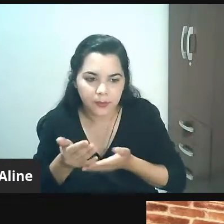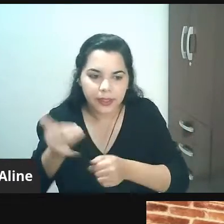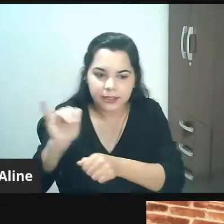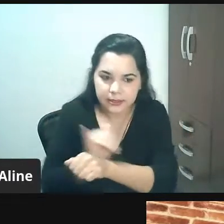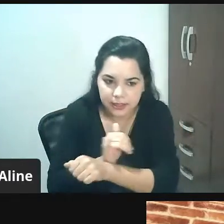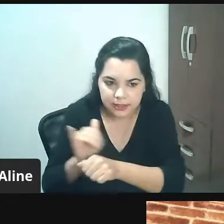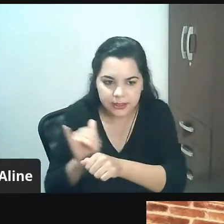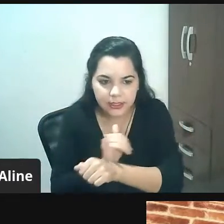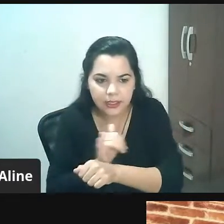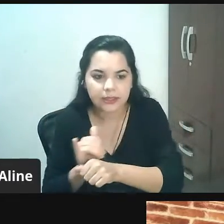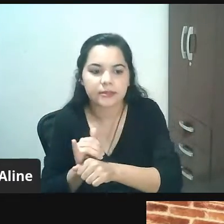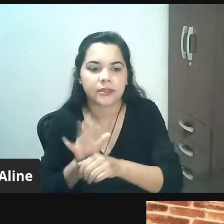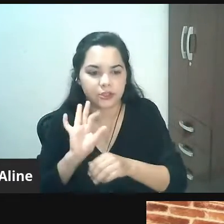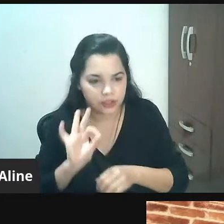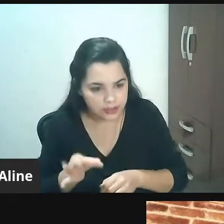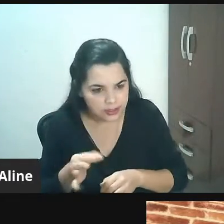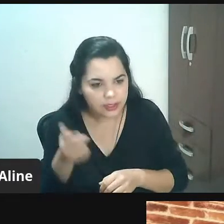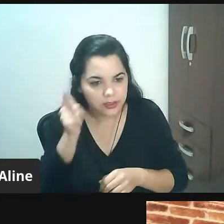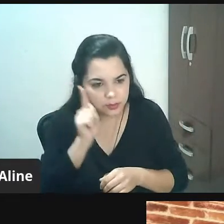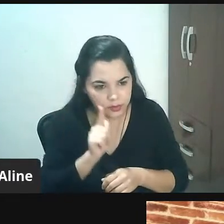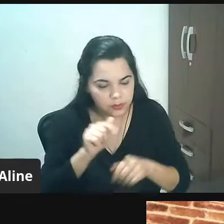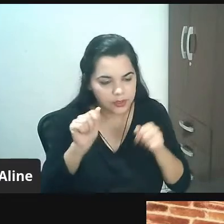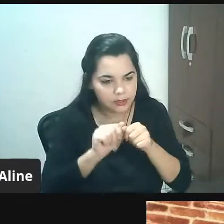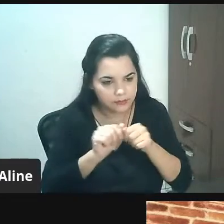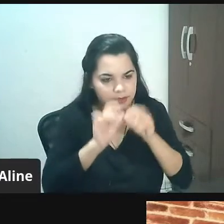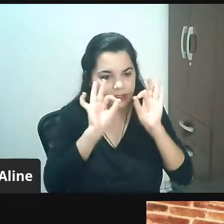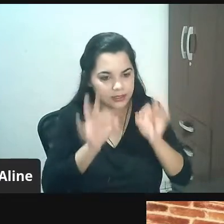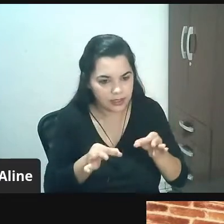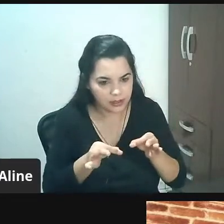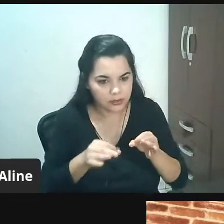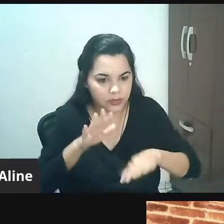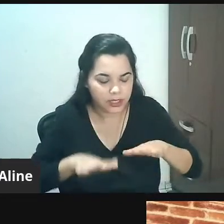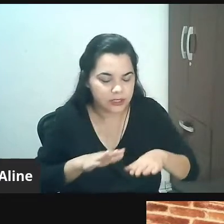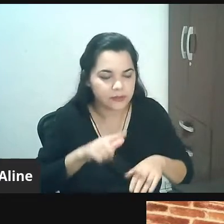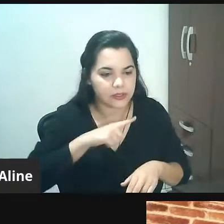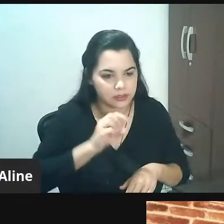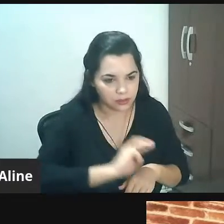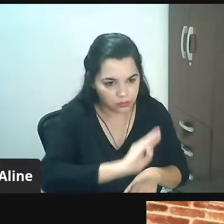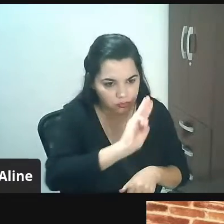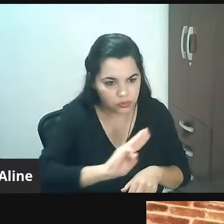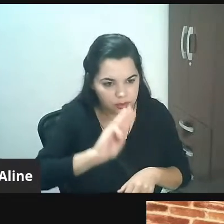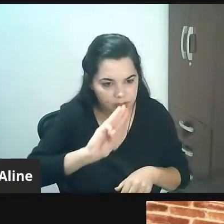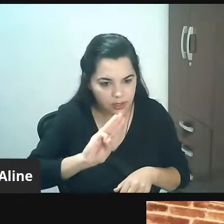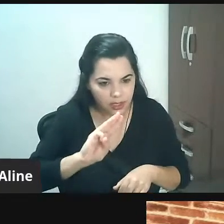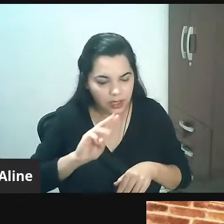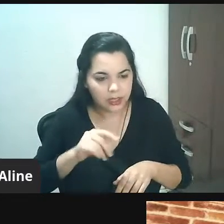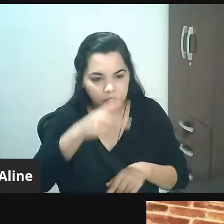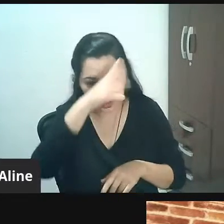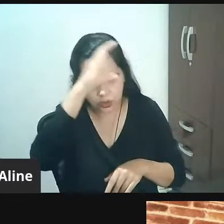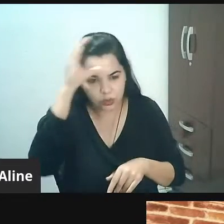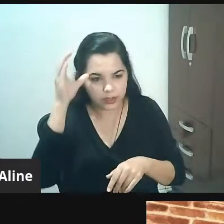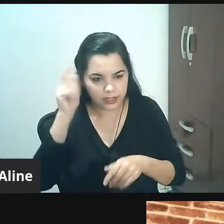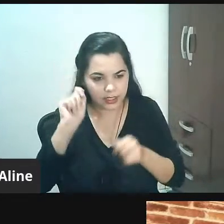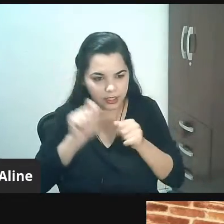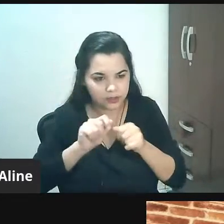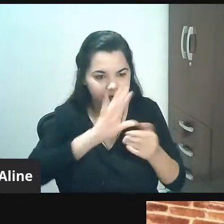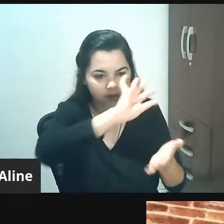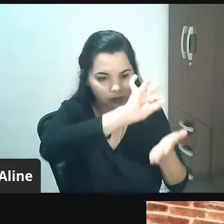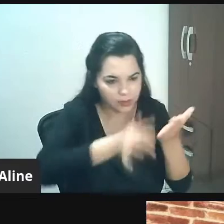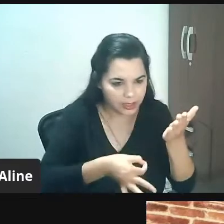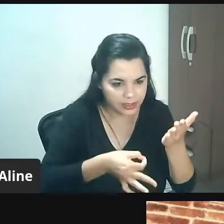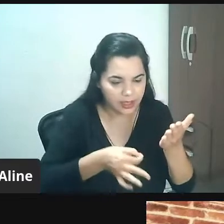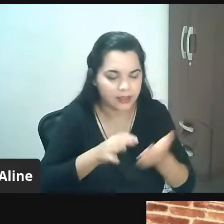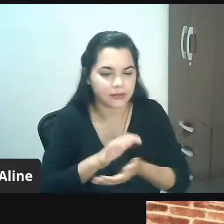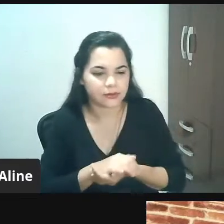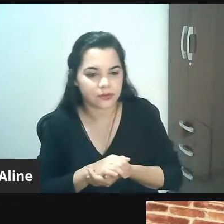adequada e inserida dentro do contexto da lei de repente você pode ter um site que você vai pedir para as pessoas se inscreverem em alguma coisa numa promoção